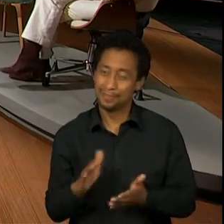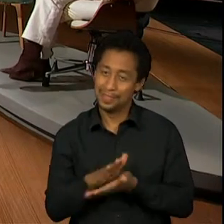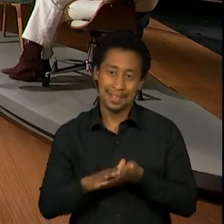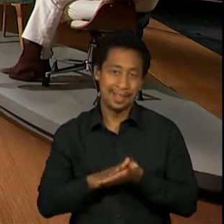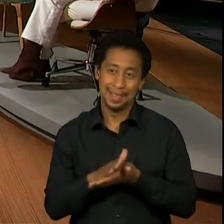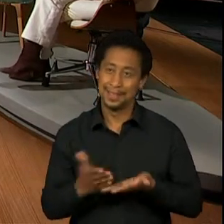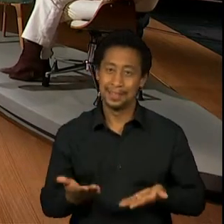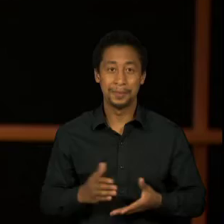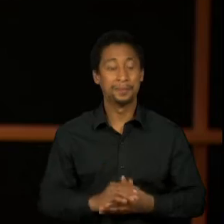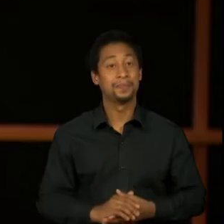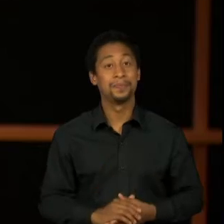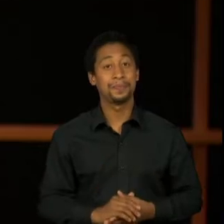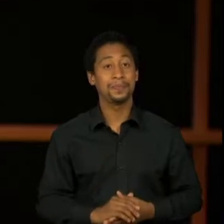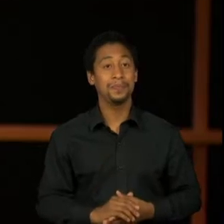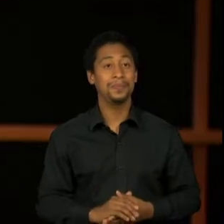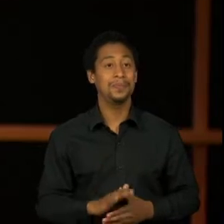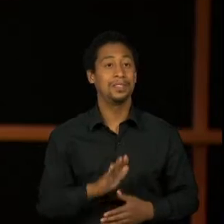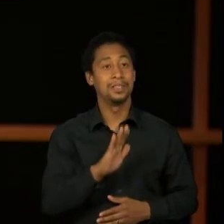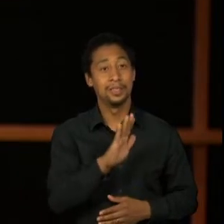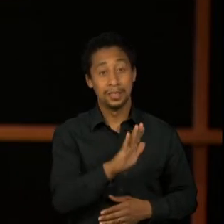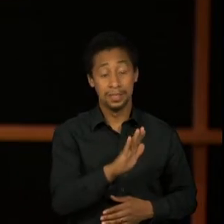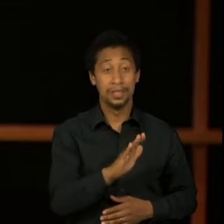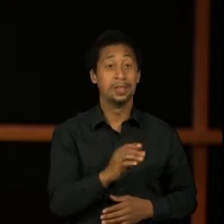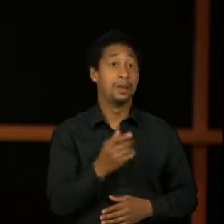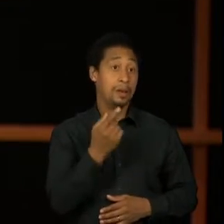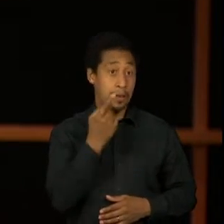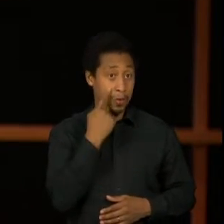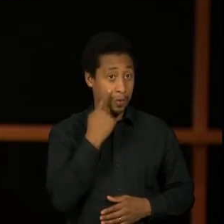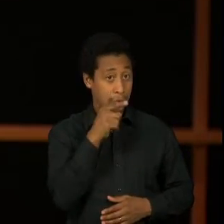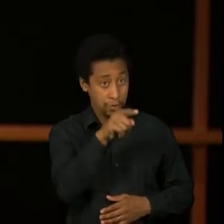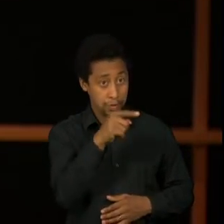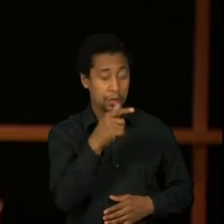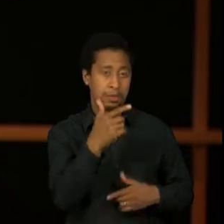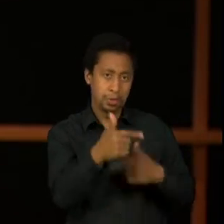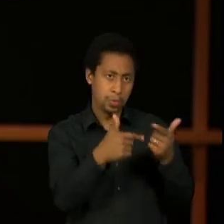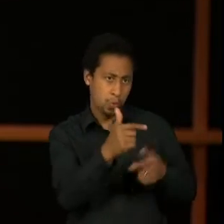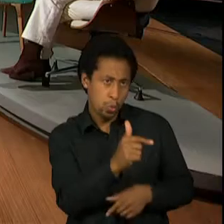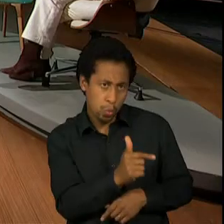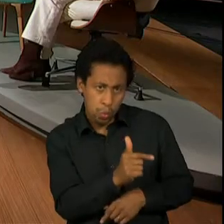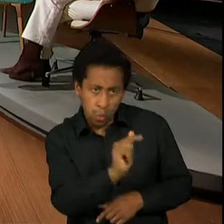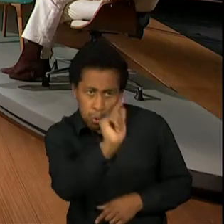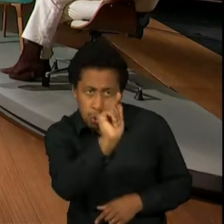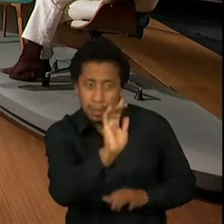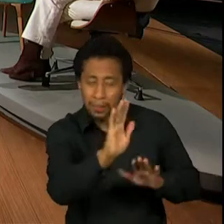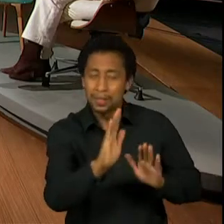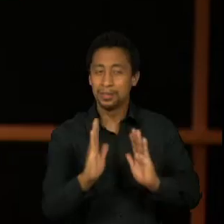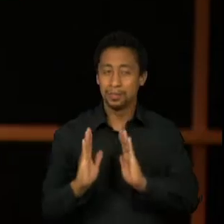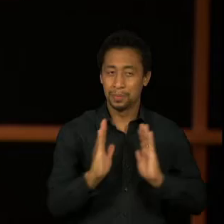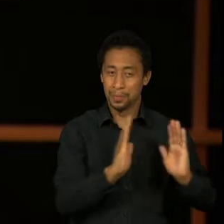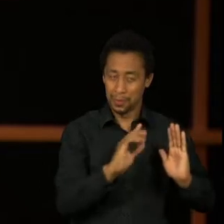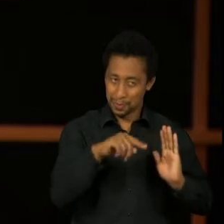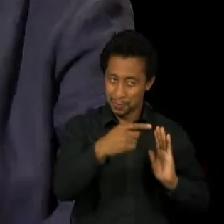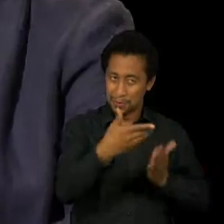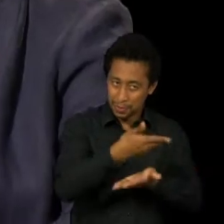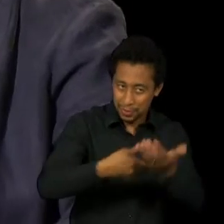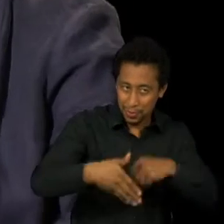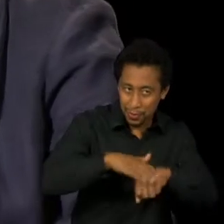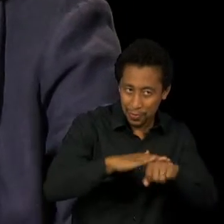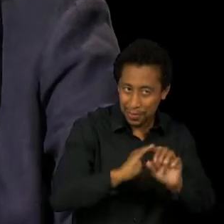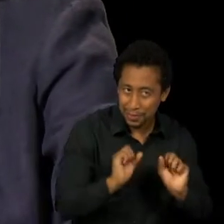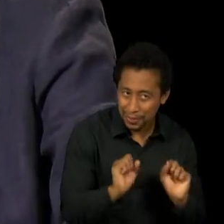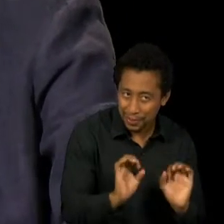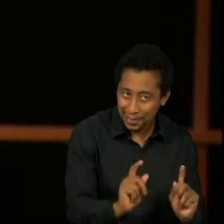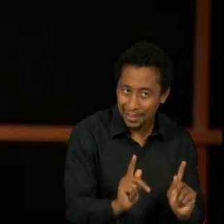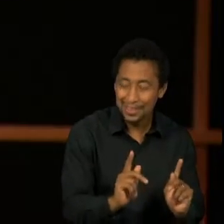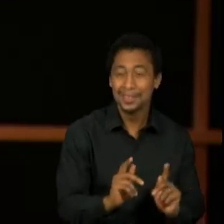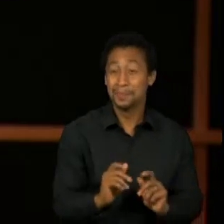Terminado o curso, você foi trabalhar com outro grande mestre, o Antunes Filho. Mas a gente fala sobre isso no próximo bloco, pode ser? Claro.